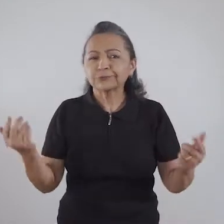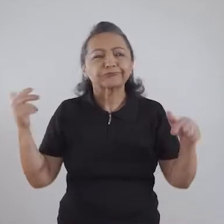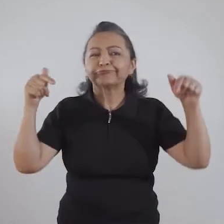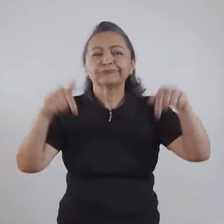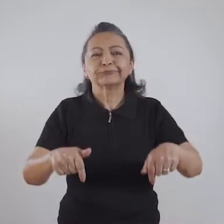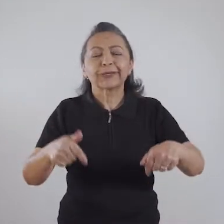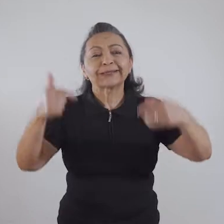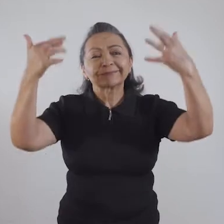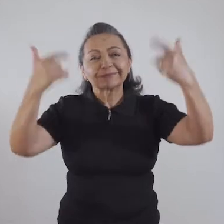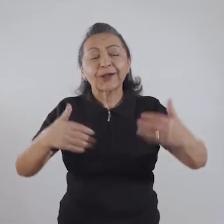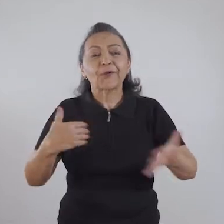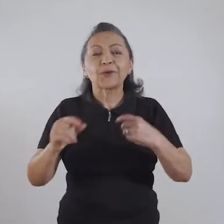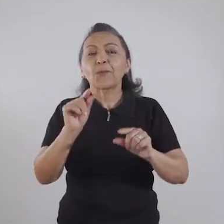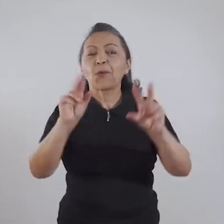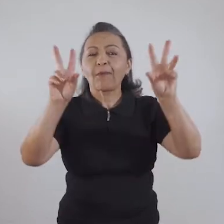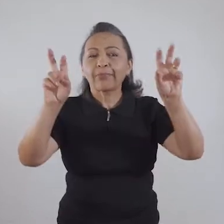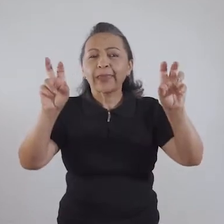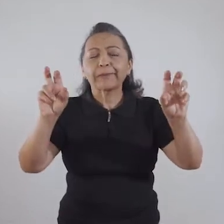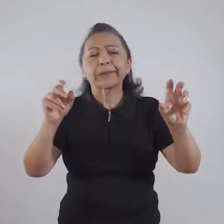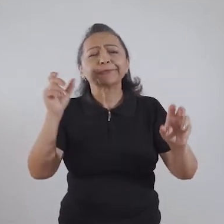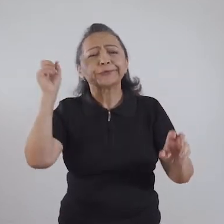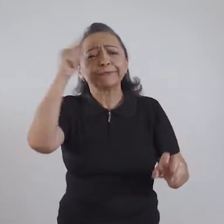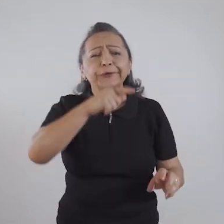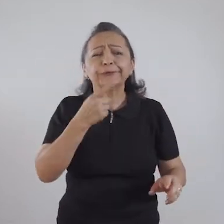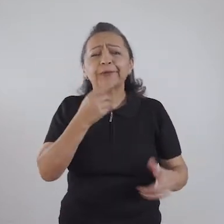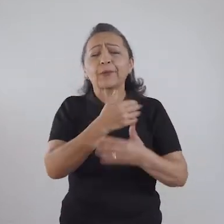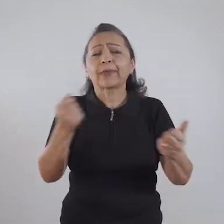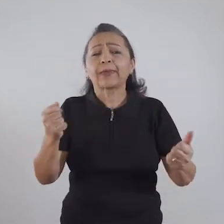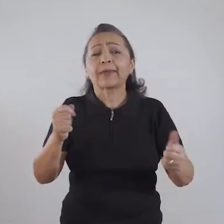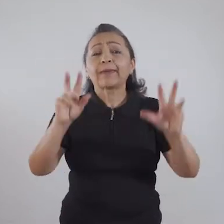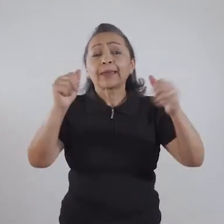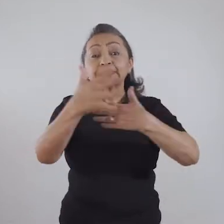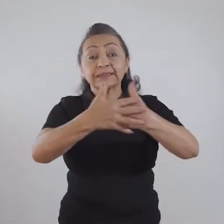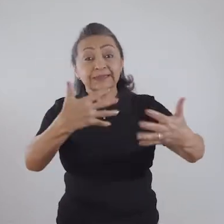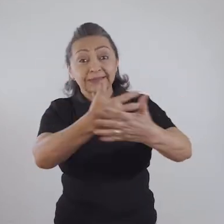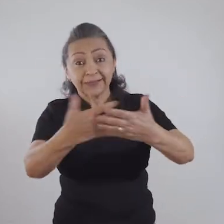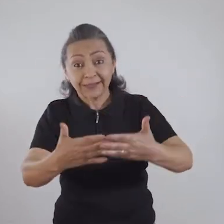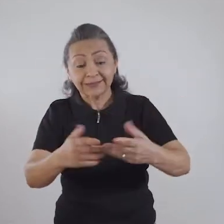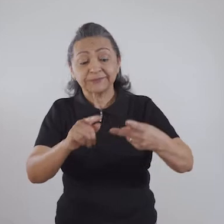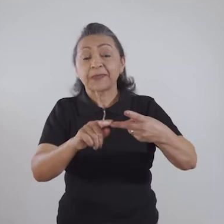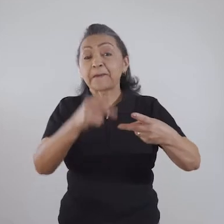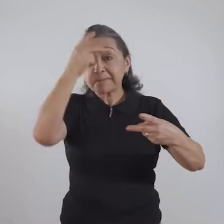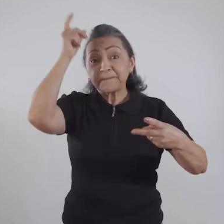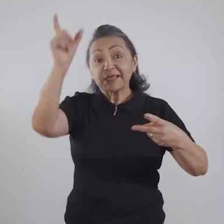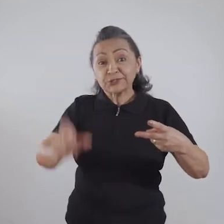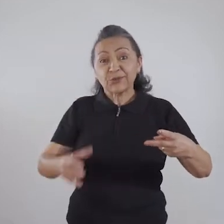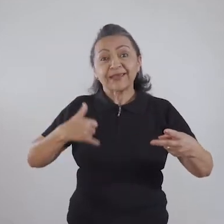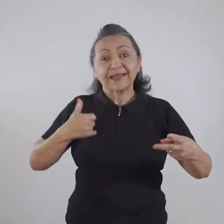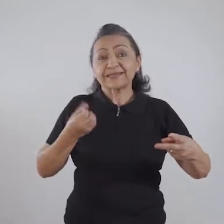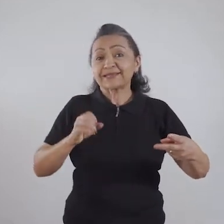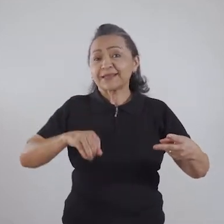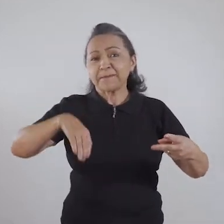fala, a sexualidade e as pessoas com 60 a mais, ou como que a gente vivencia a